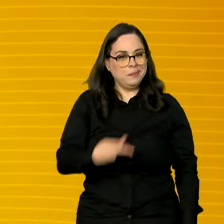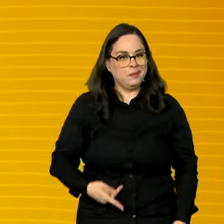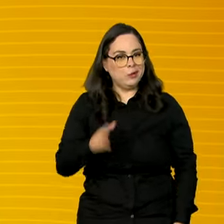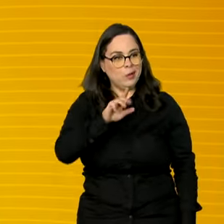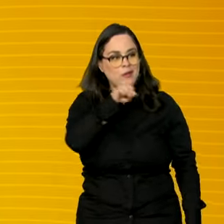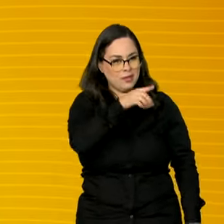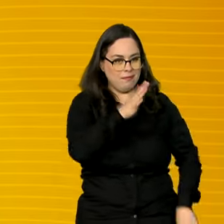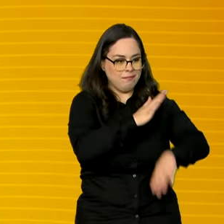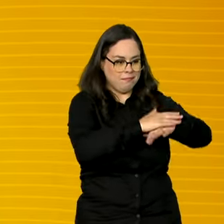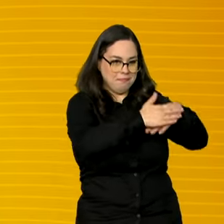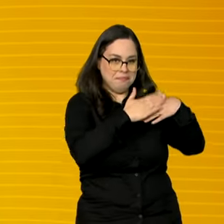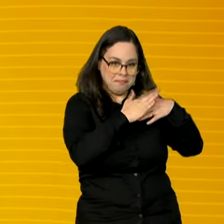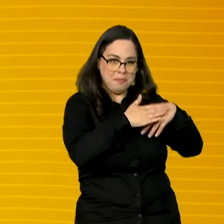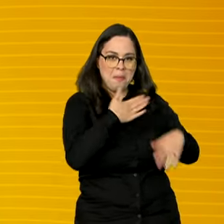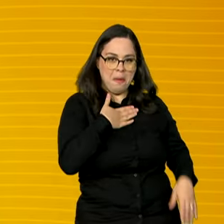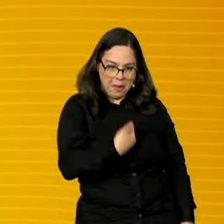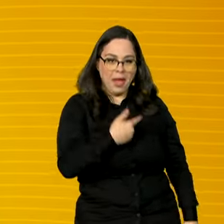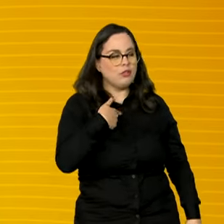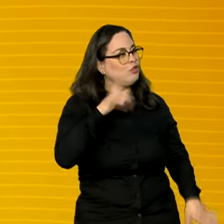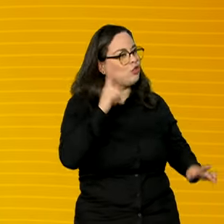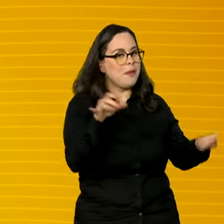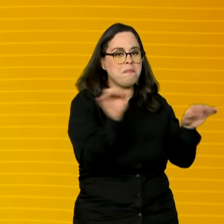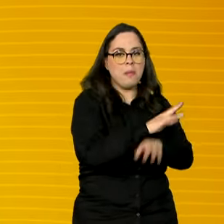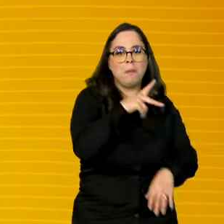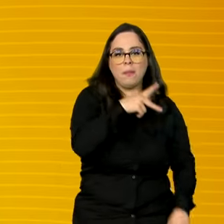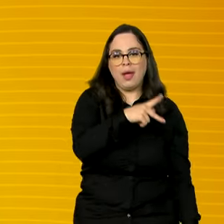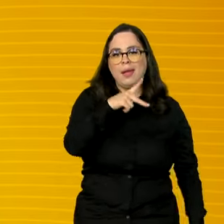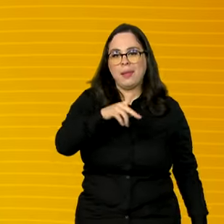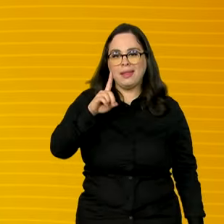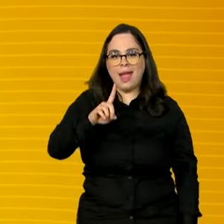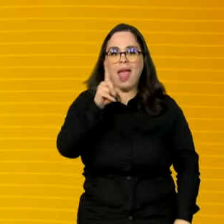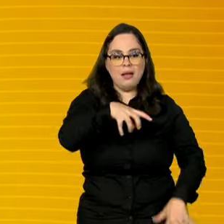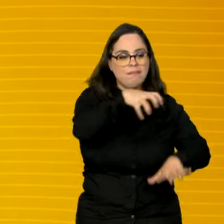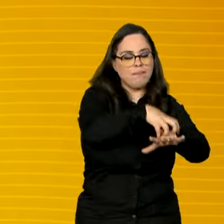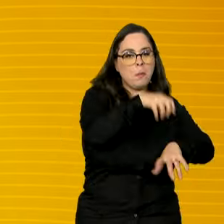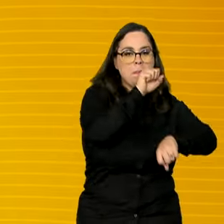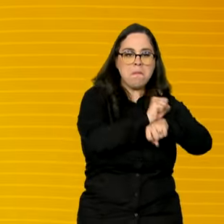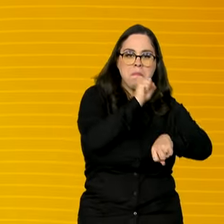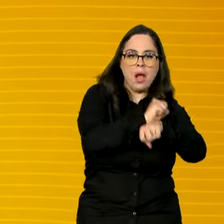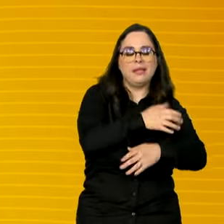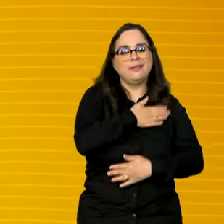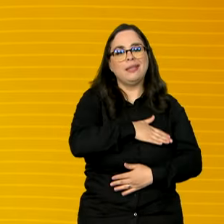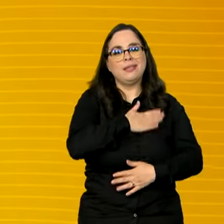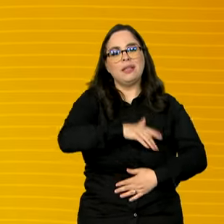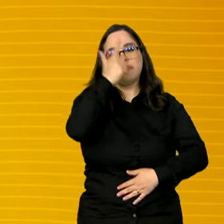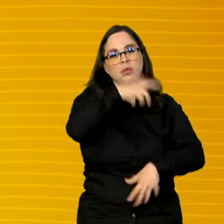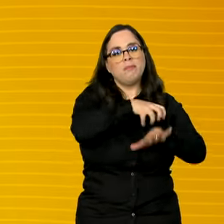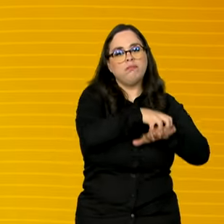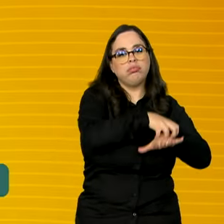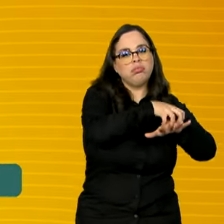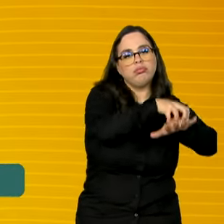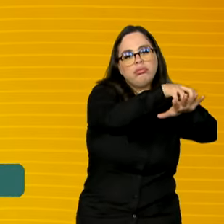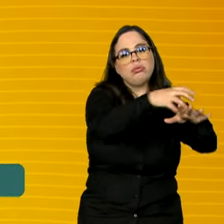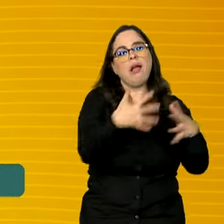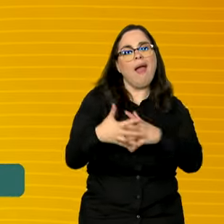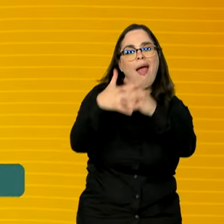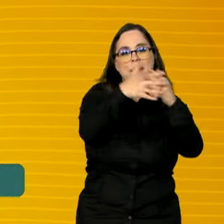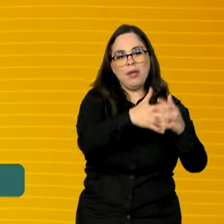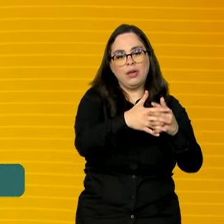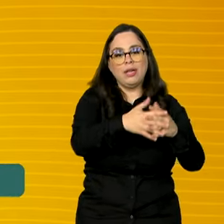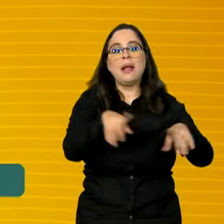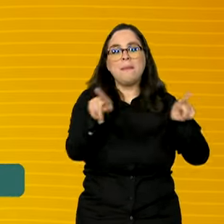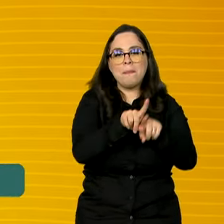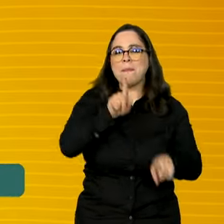comigo e nós já começamos a entregar os PPDs, os pontos de parada e de descanso para os caminhoneiros brasileiros. Entregamos em